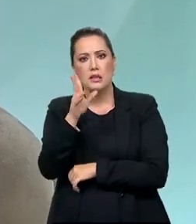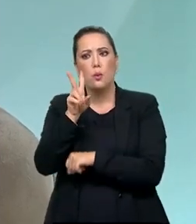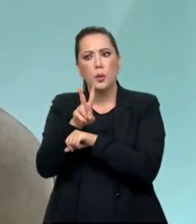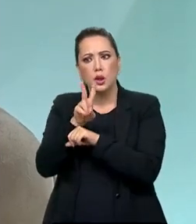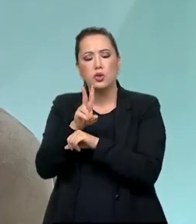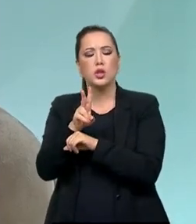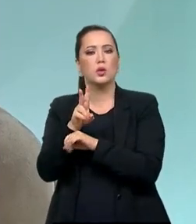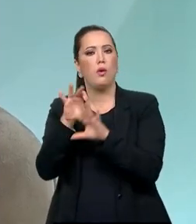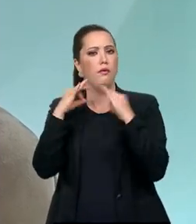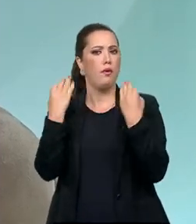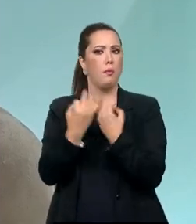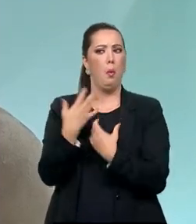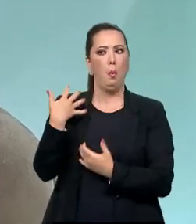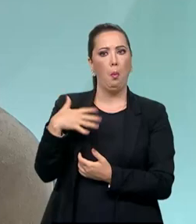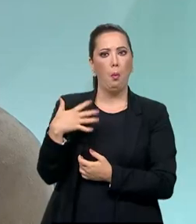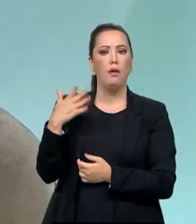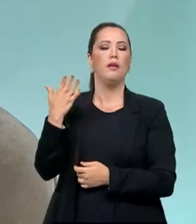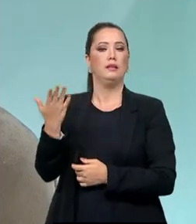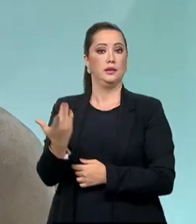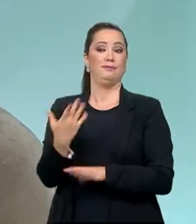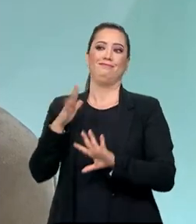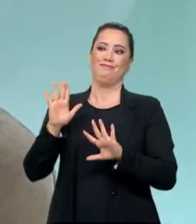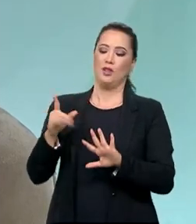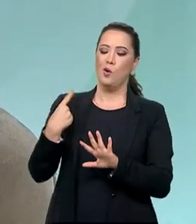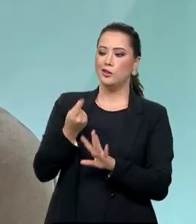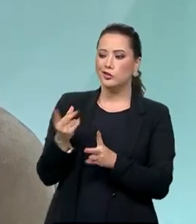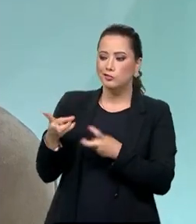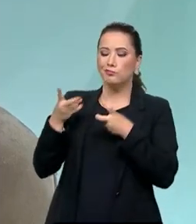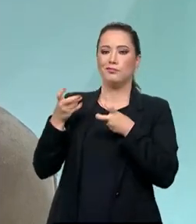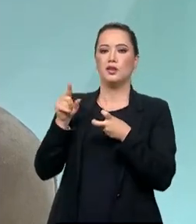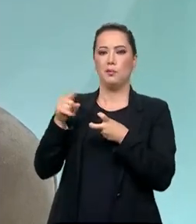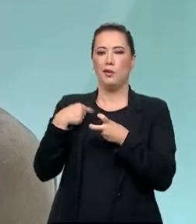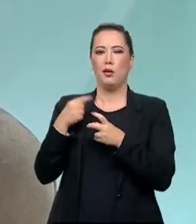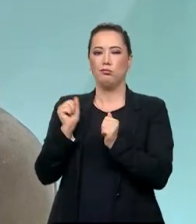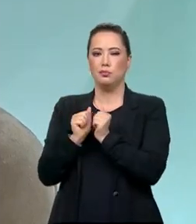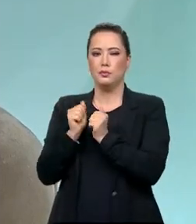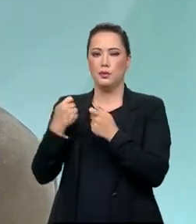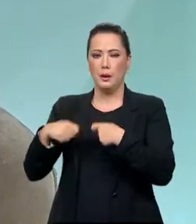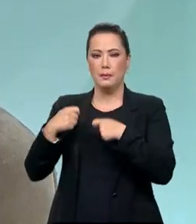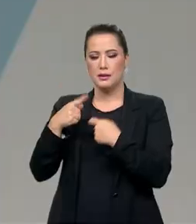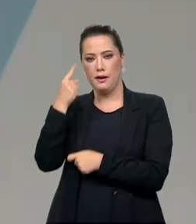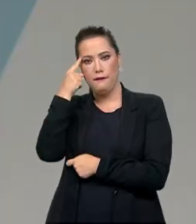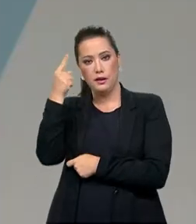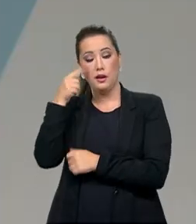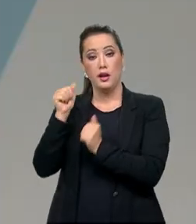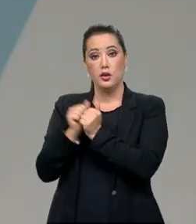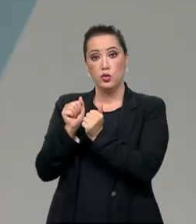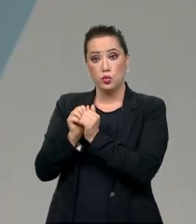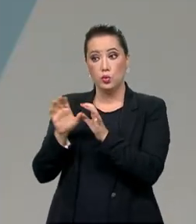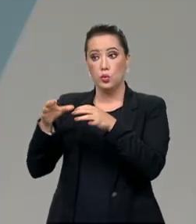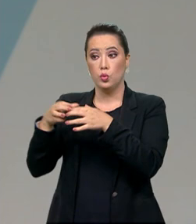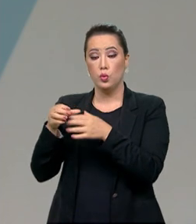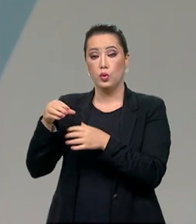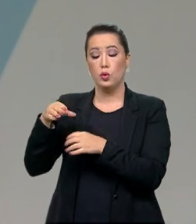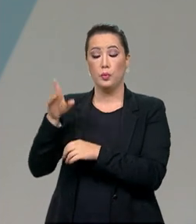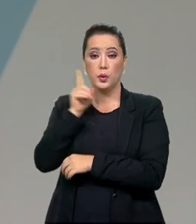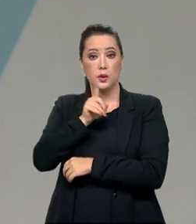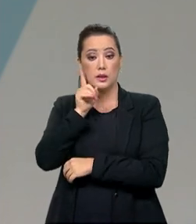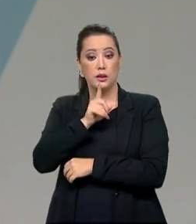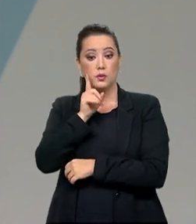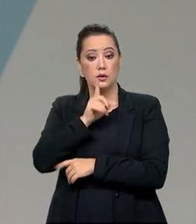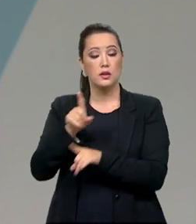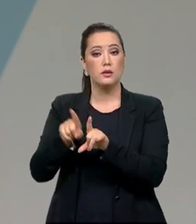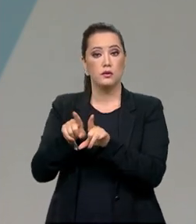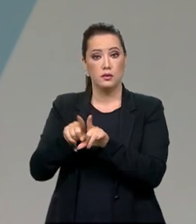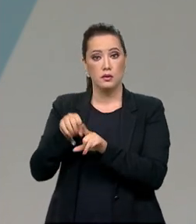a família e tal. E aí, a partir daí, nós tivemos a ideia, junto com a missão de Nova Iorque e aqui, ultra apoiada